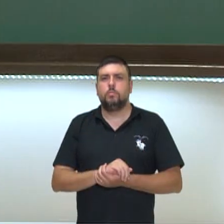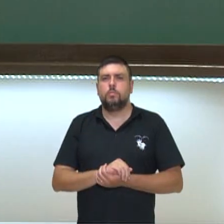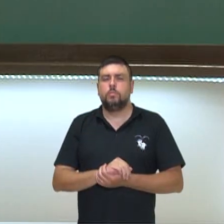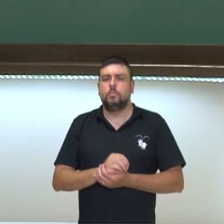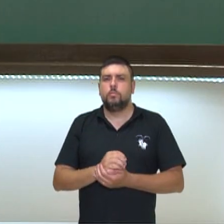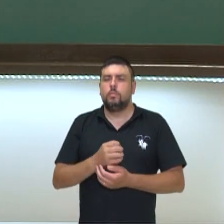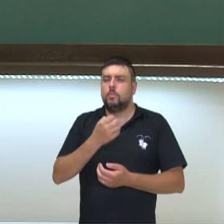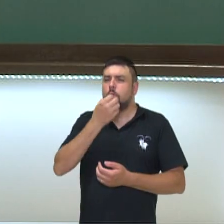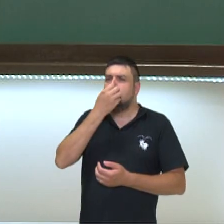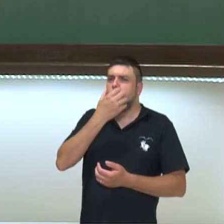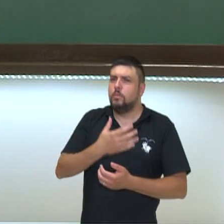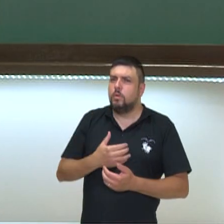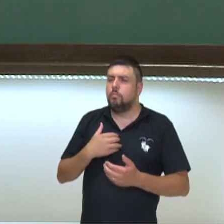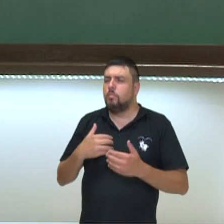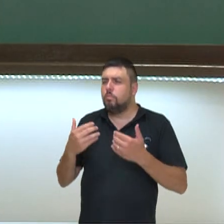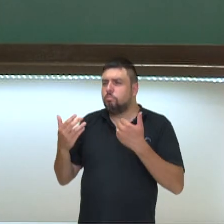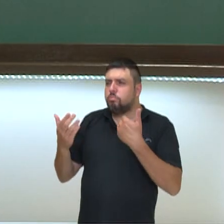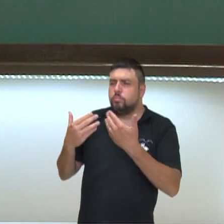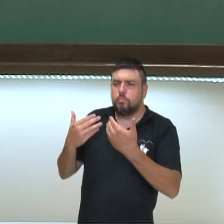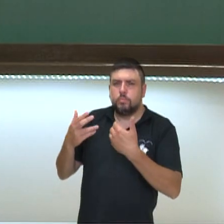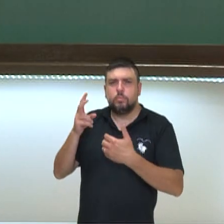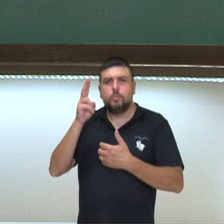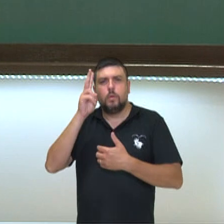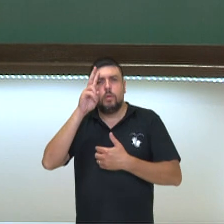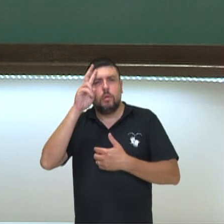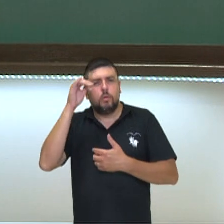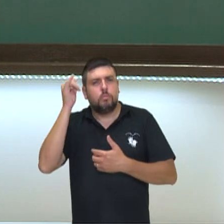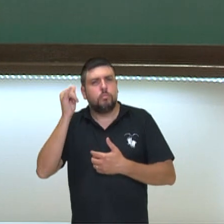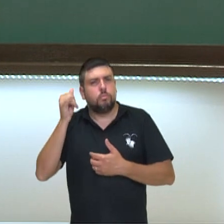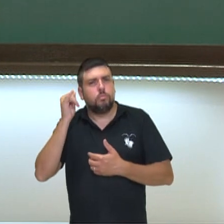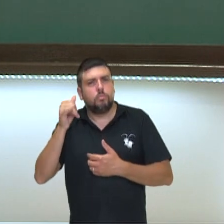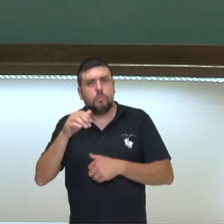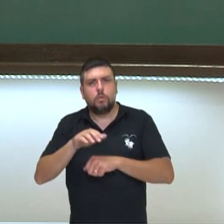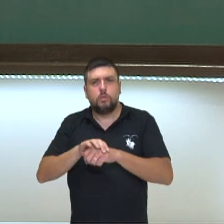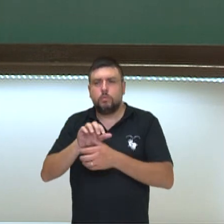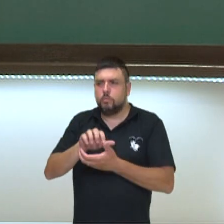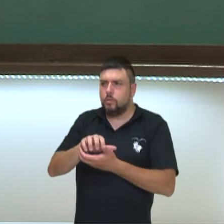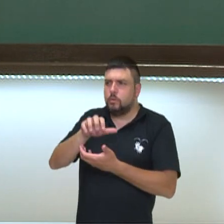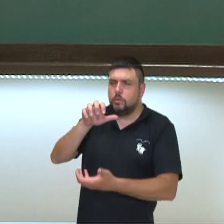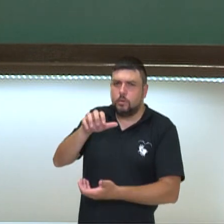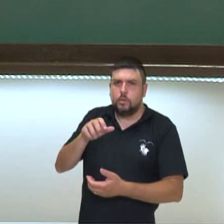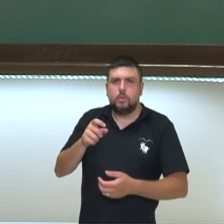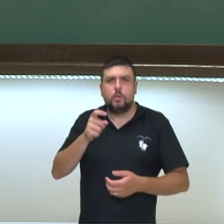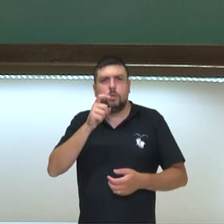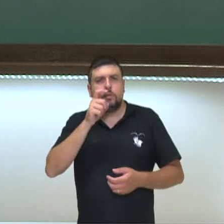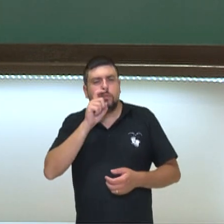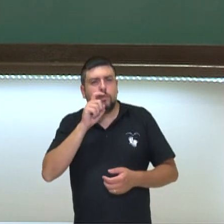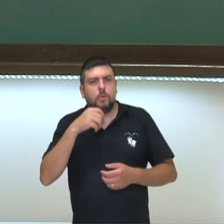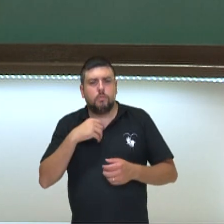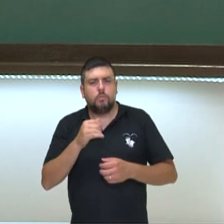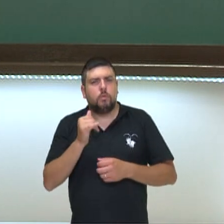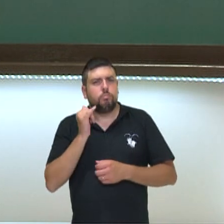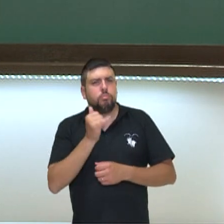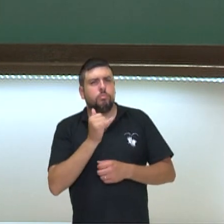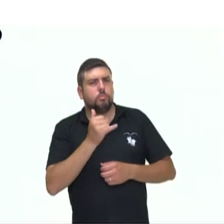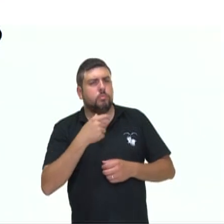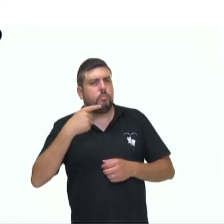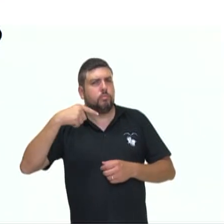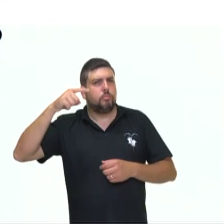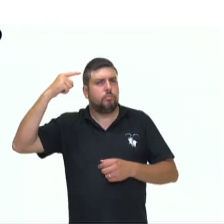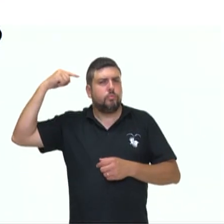uma boa história na beira do fogão, na beira do fogo, onde os mais velhos, os pais, contam histórias do passado.